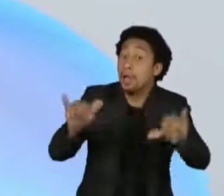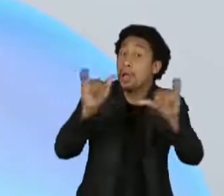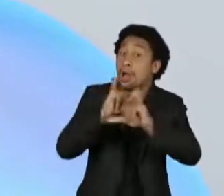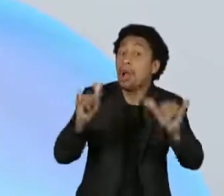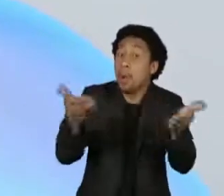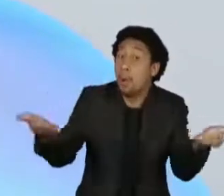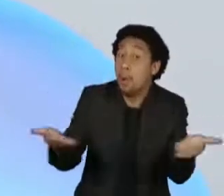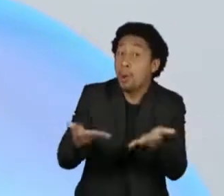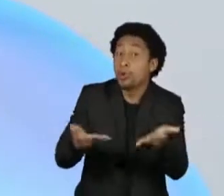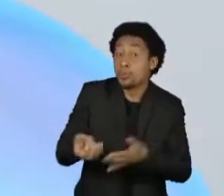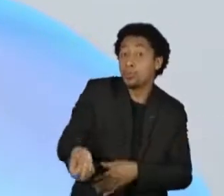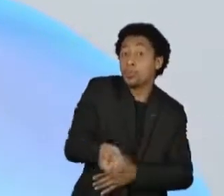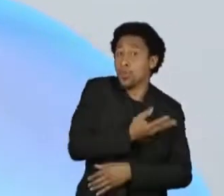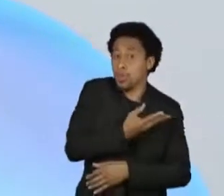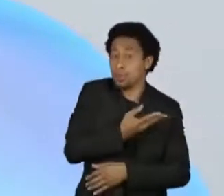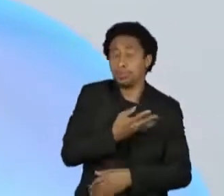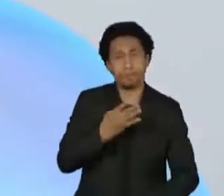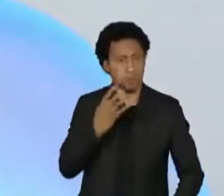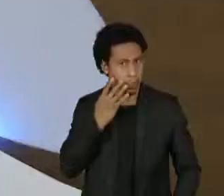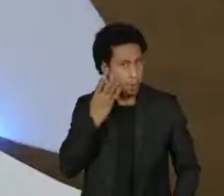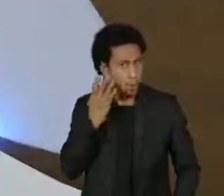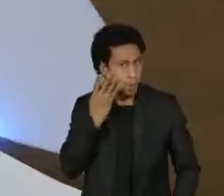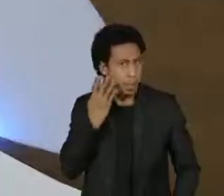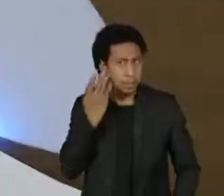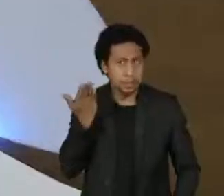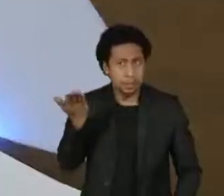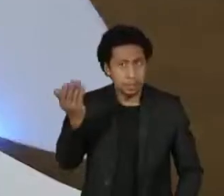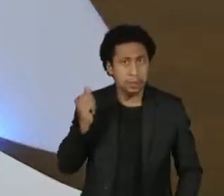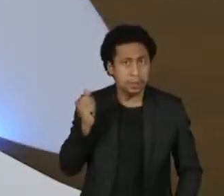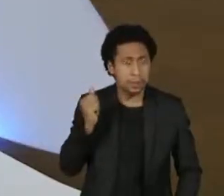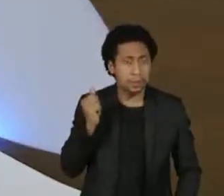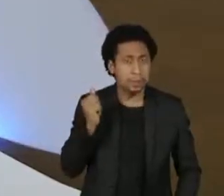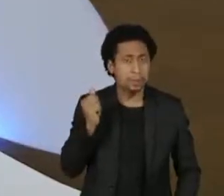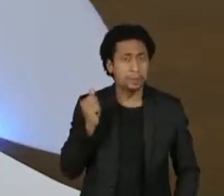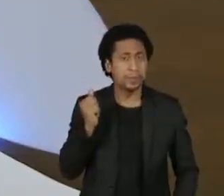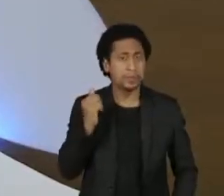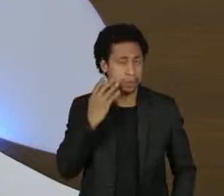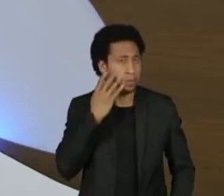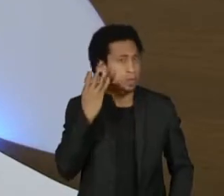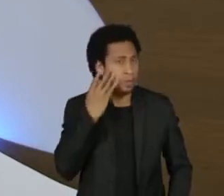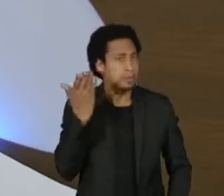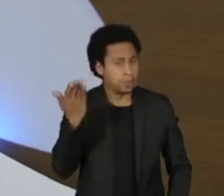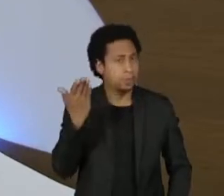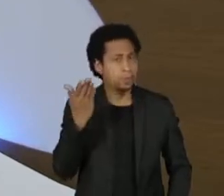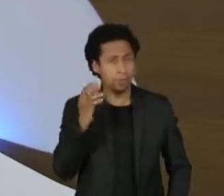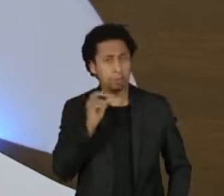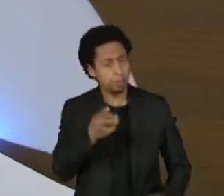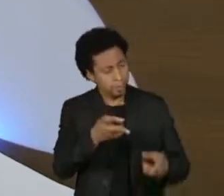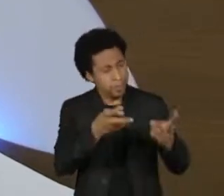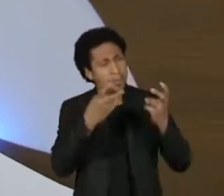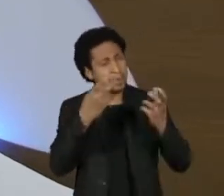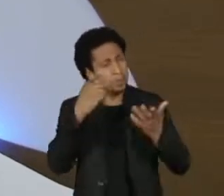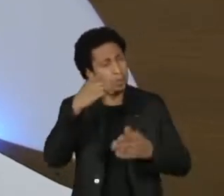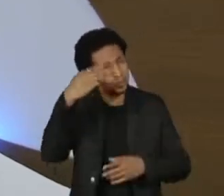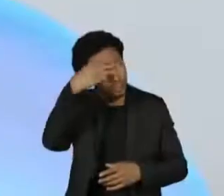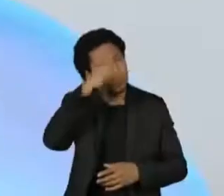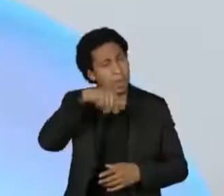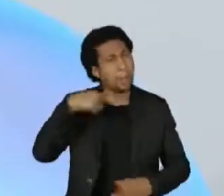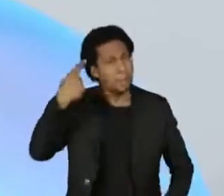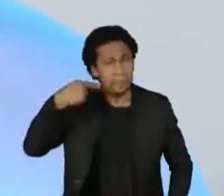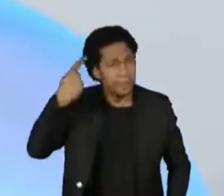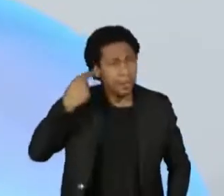saiba, o candidato Tarcísio vem no Roberto Jefferson, um maluco, como eu. Então,